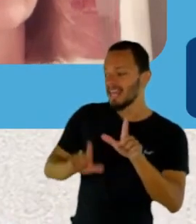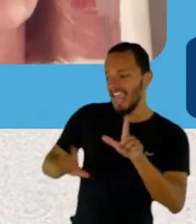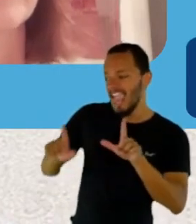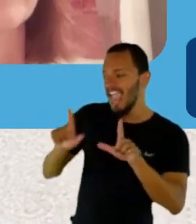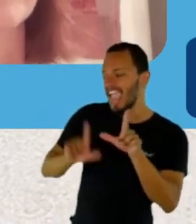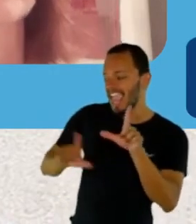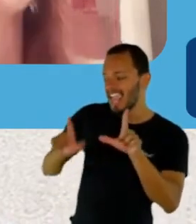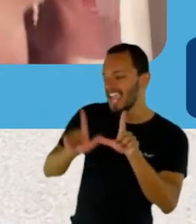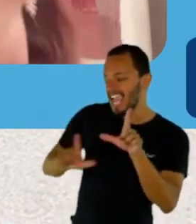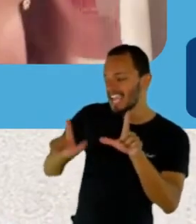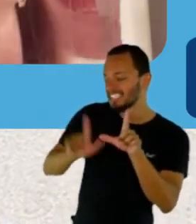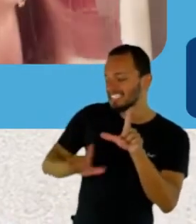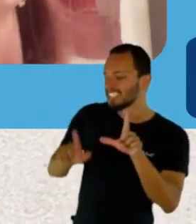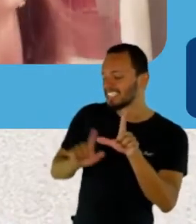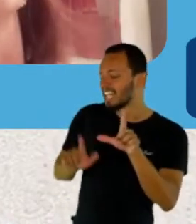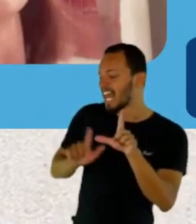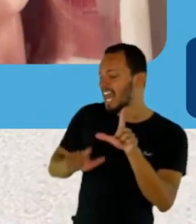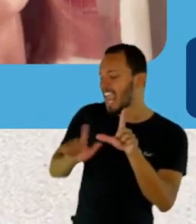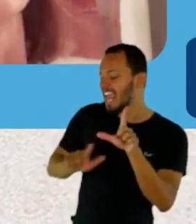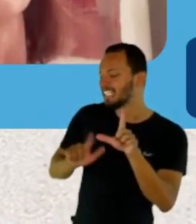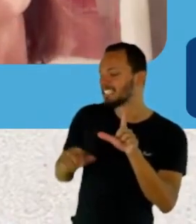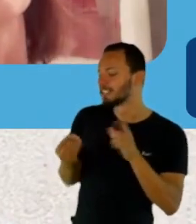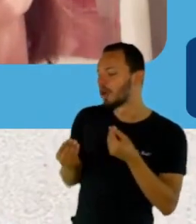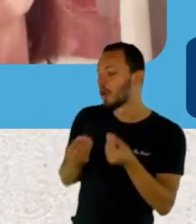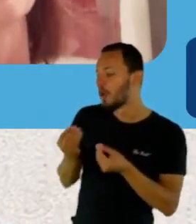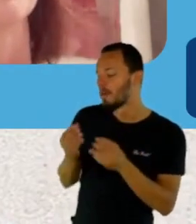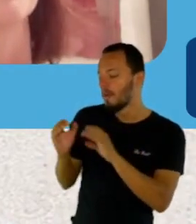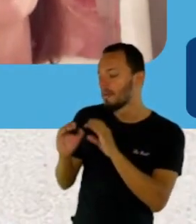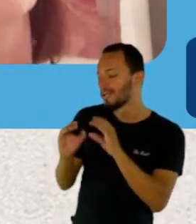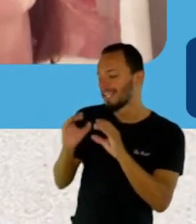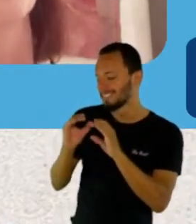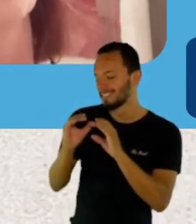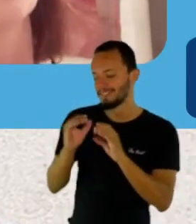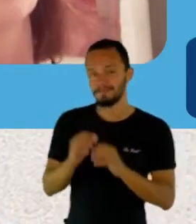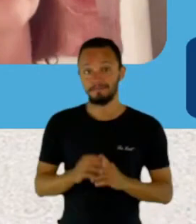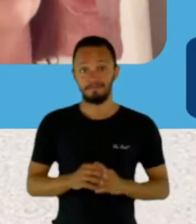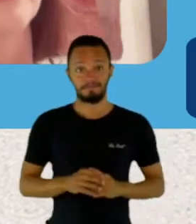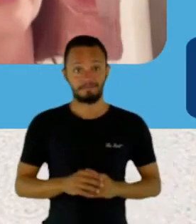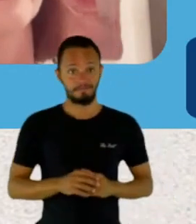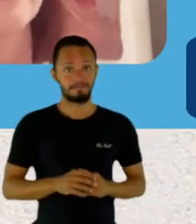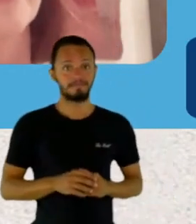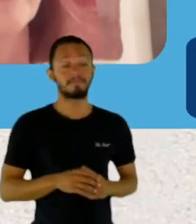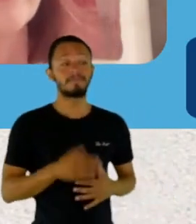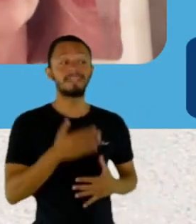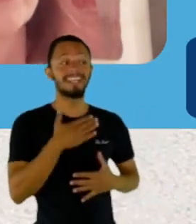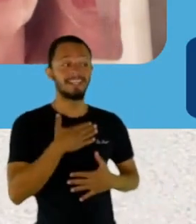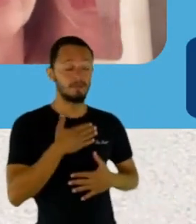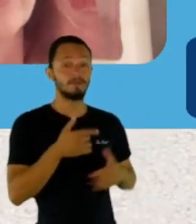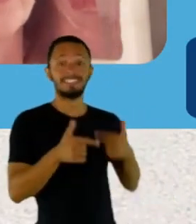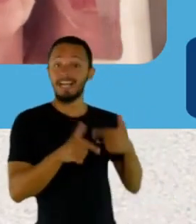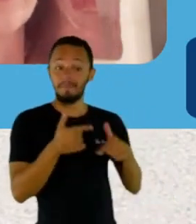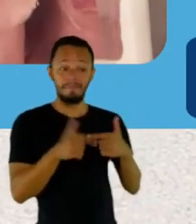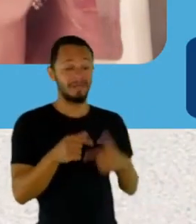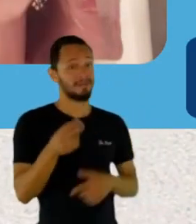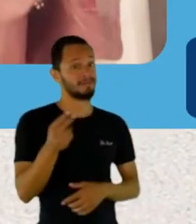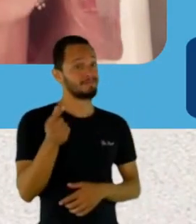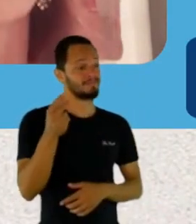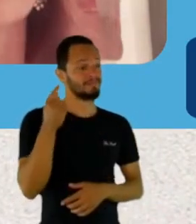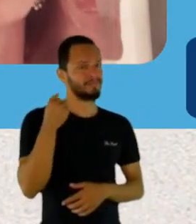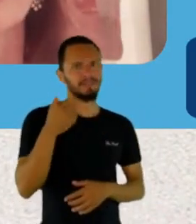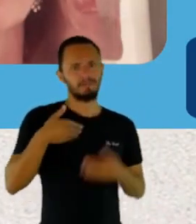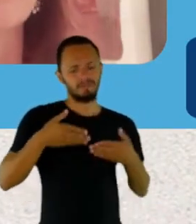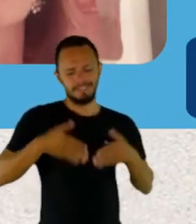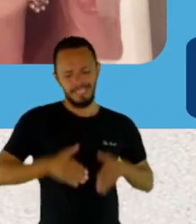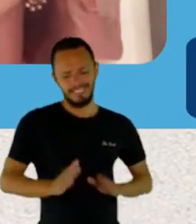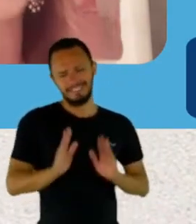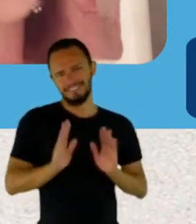seu trabalho como comunicadora. Eu sou uma comunicadora nata, nem sabia disso, né? Porque eu sempre gostei